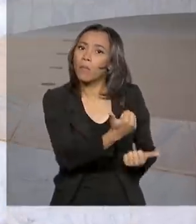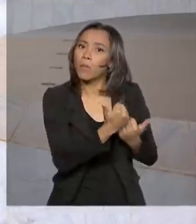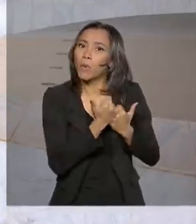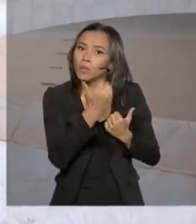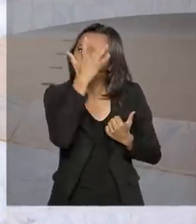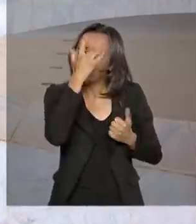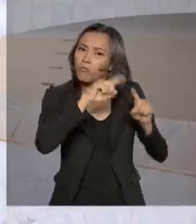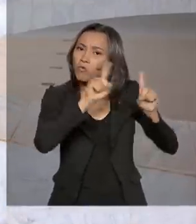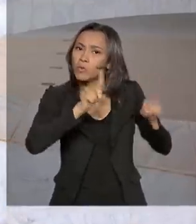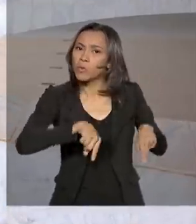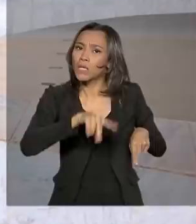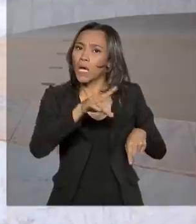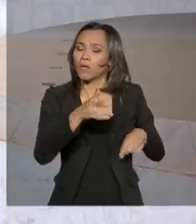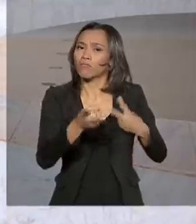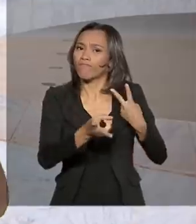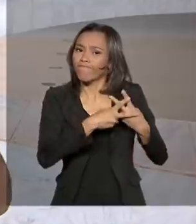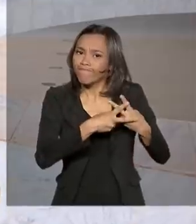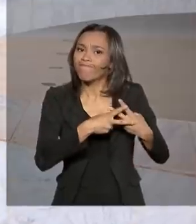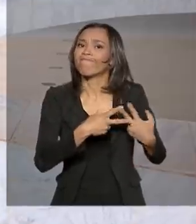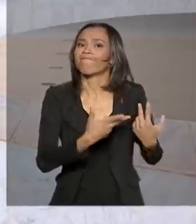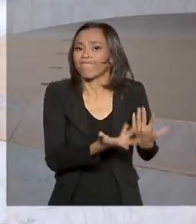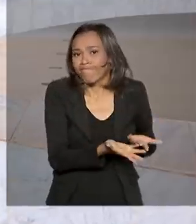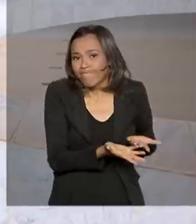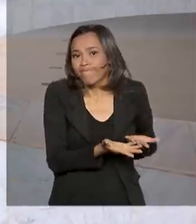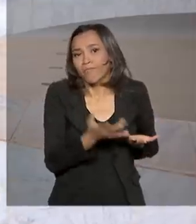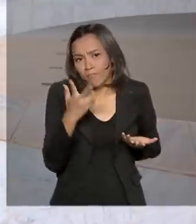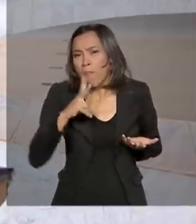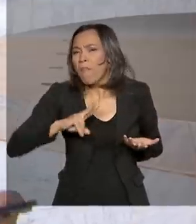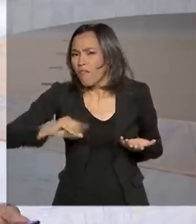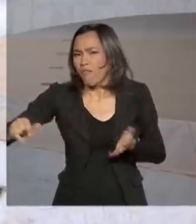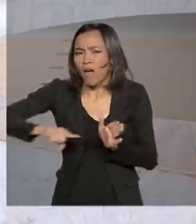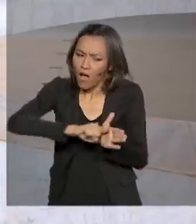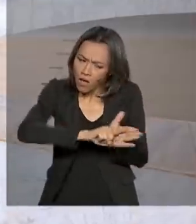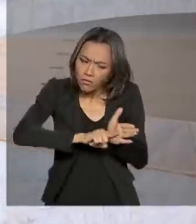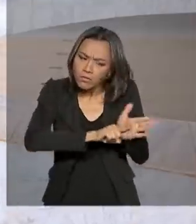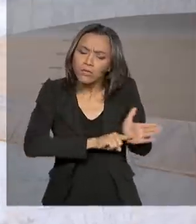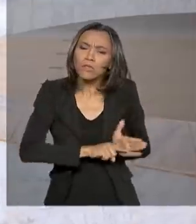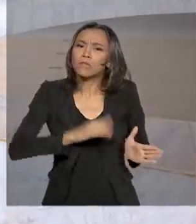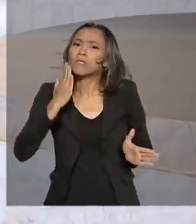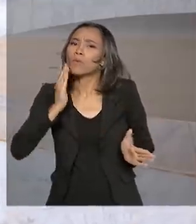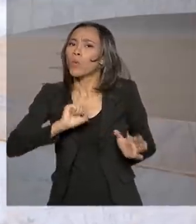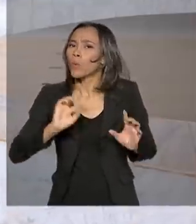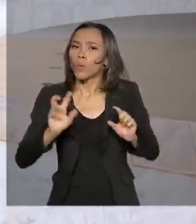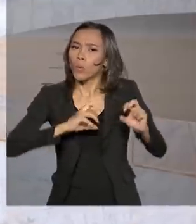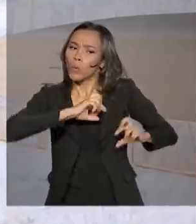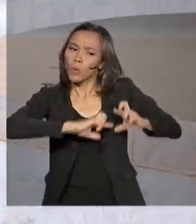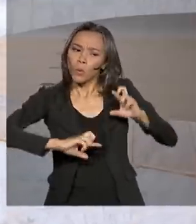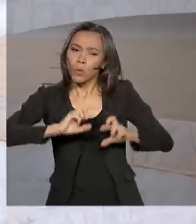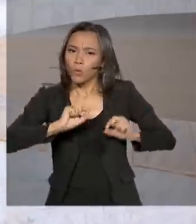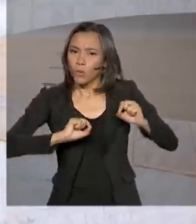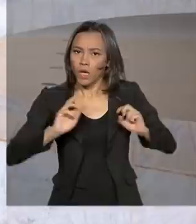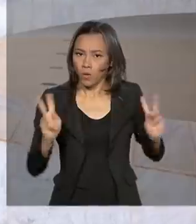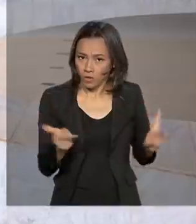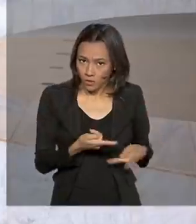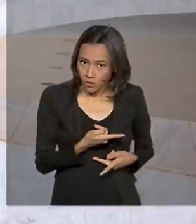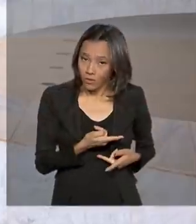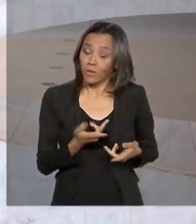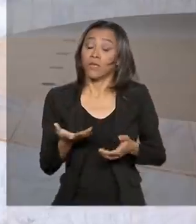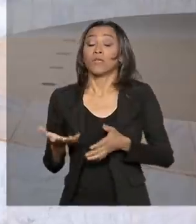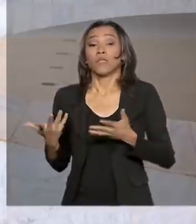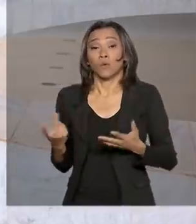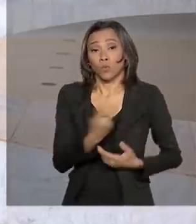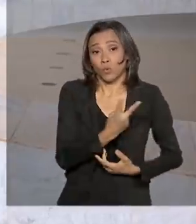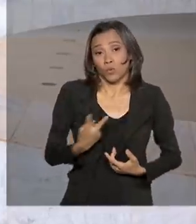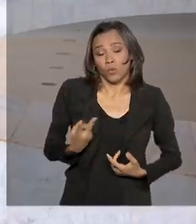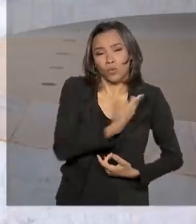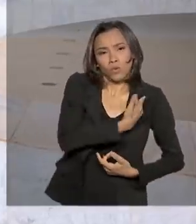Tudo isso vai ser, então, apurado. Os governos dos dois países estão atuando aí numa operação conjunta